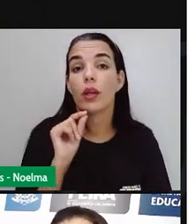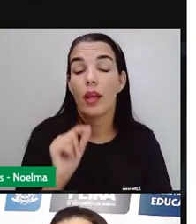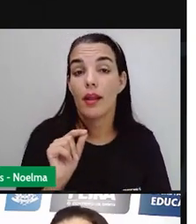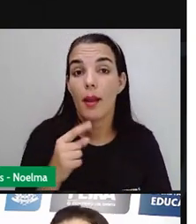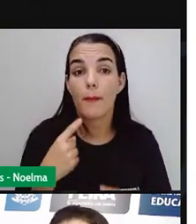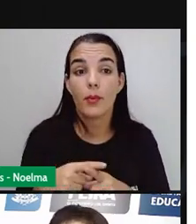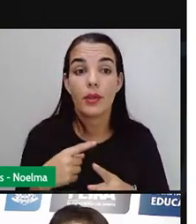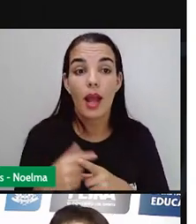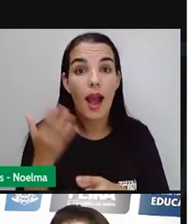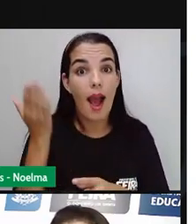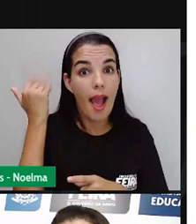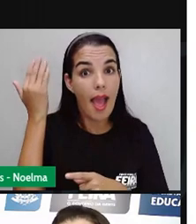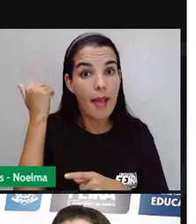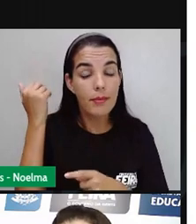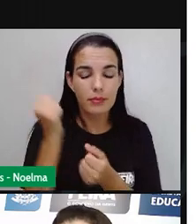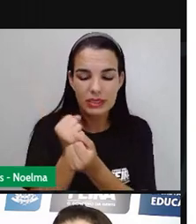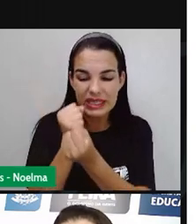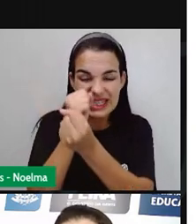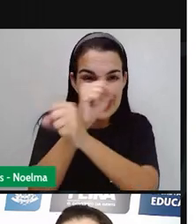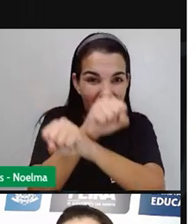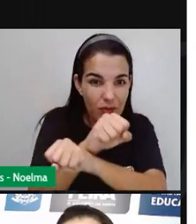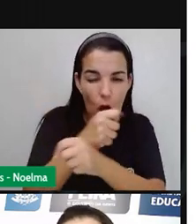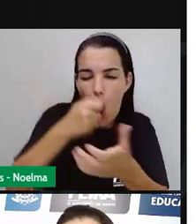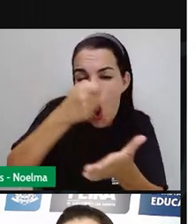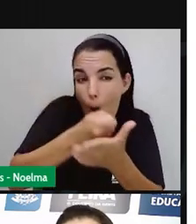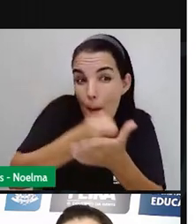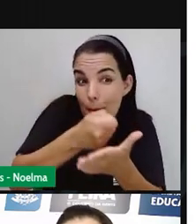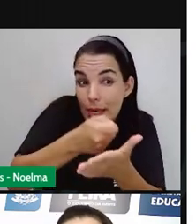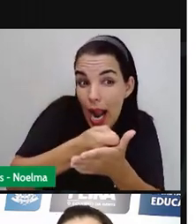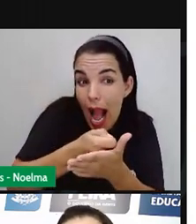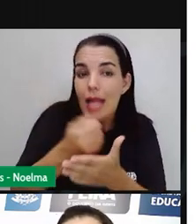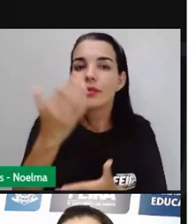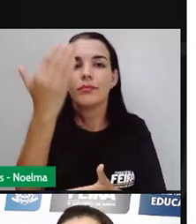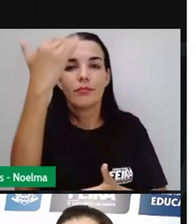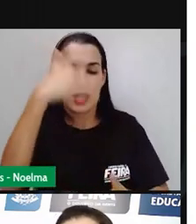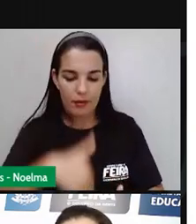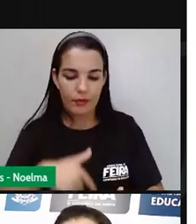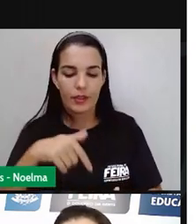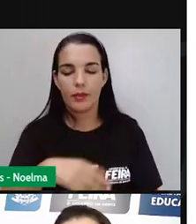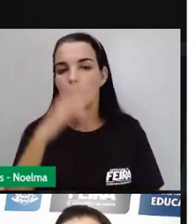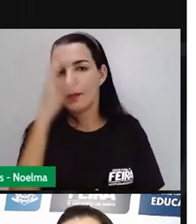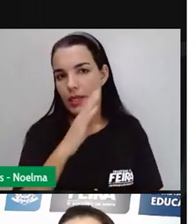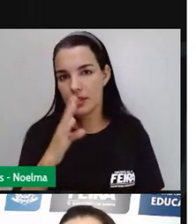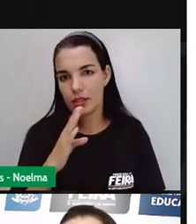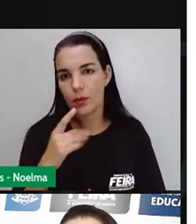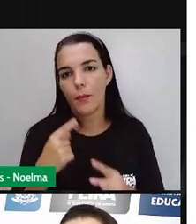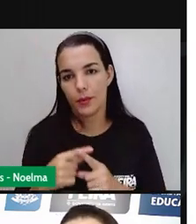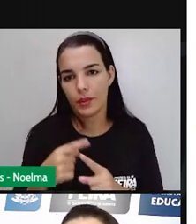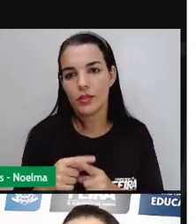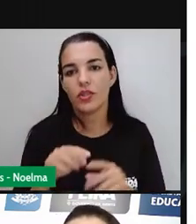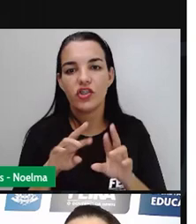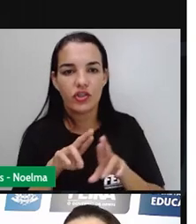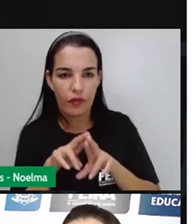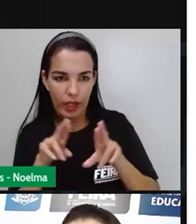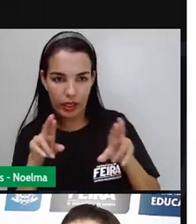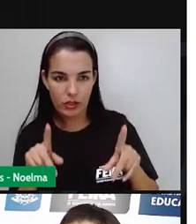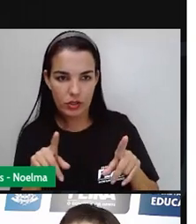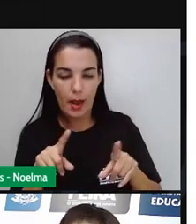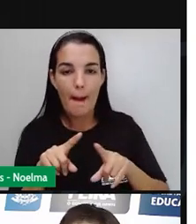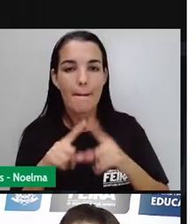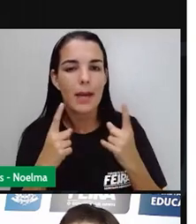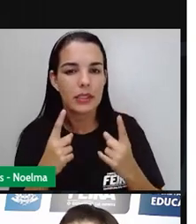para o Brasil, né? Eles ficavam longe de suas famílias, longe dos seus costumes, da sua cultura, de forma